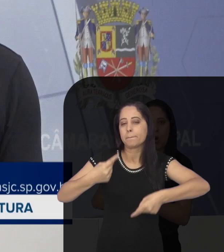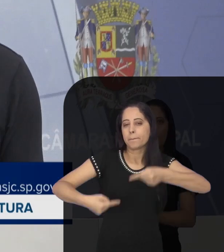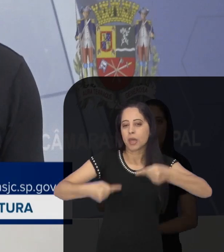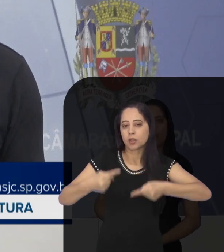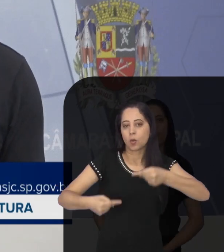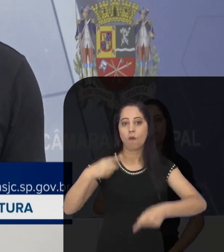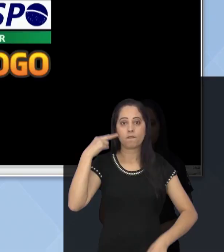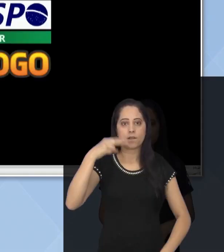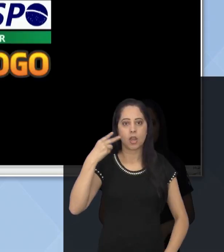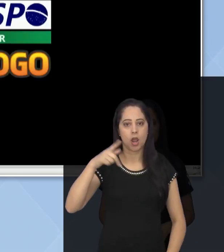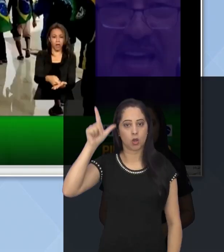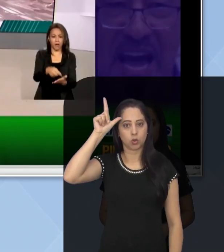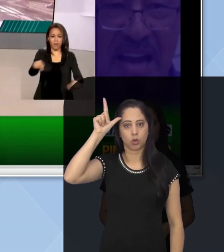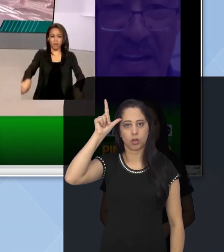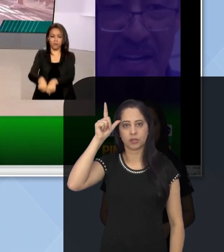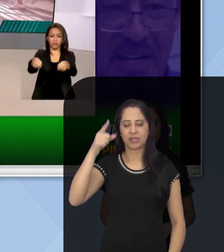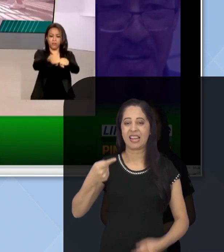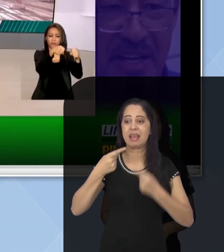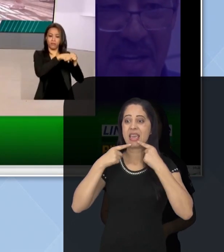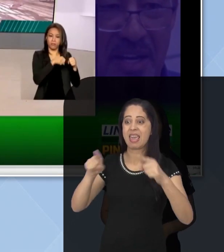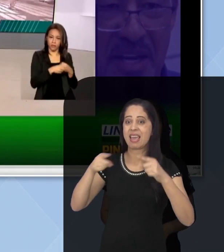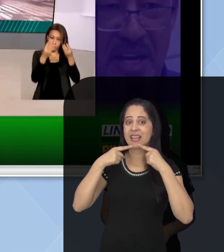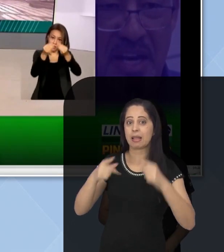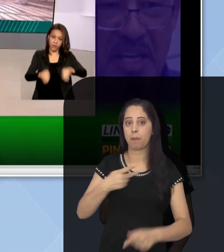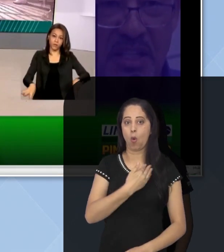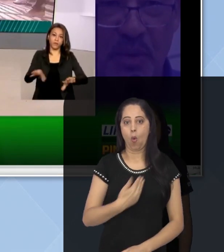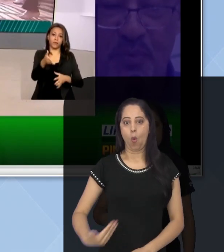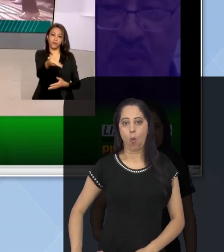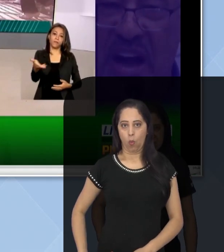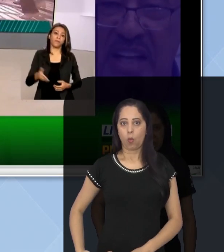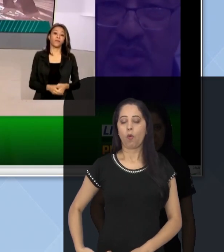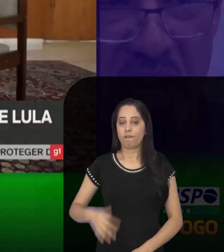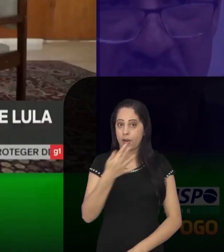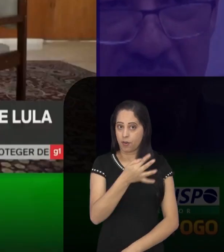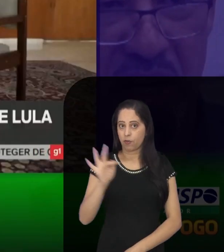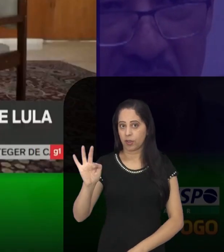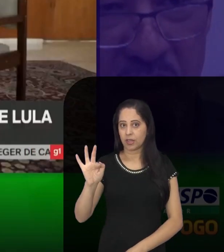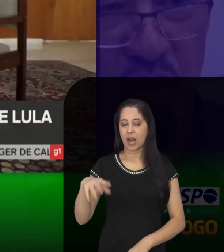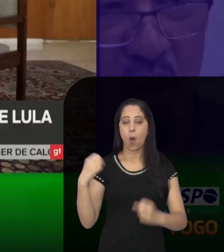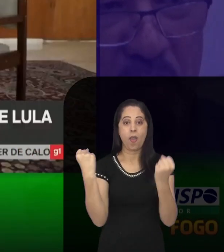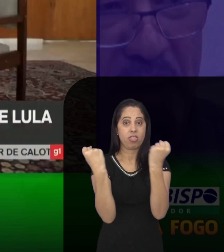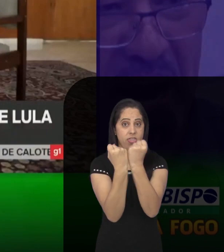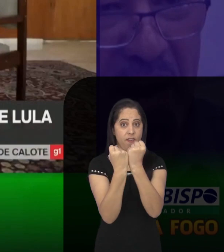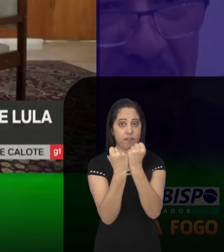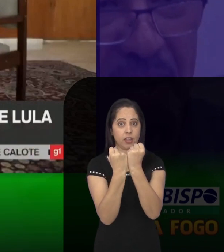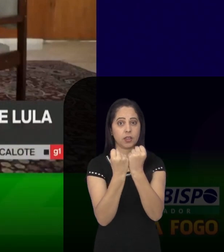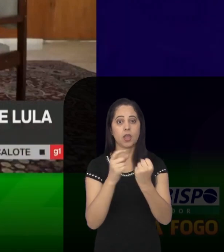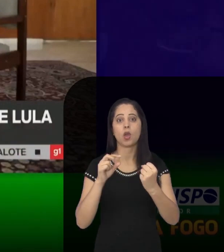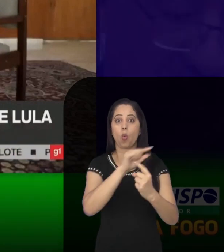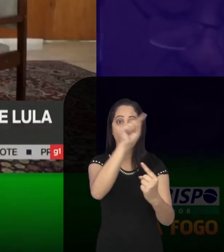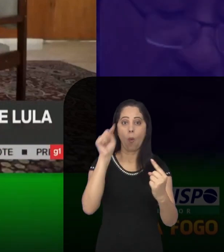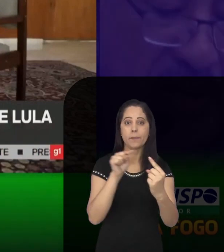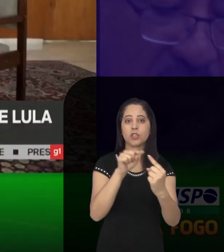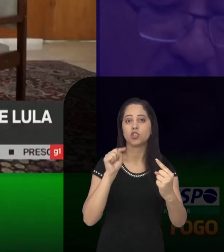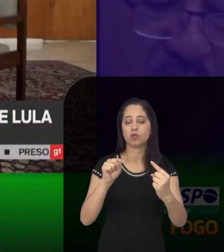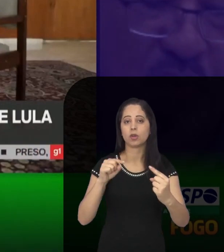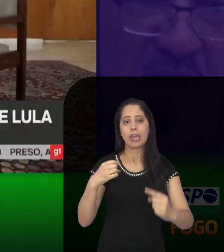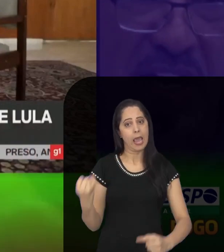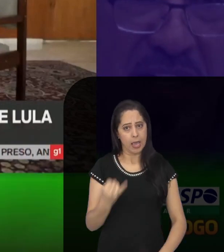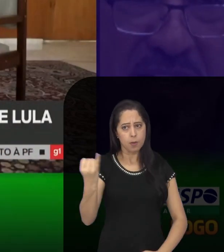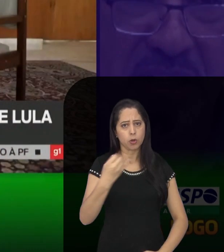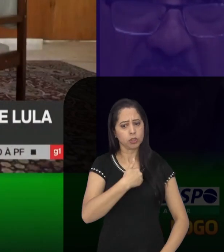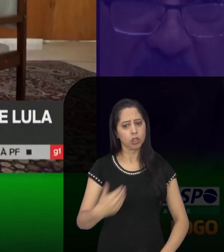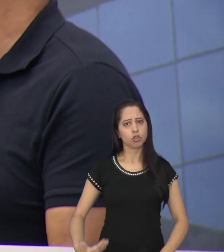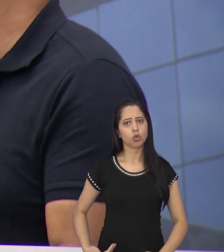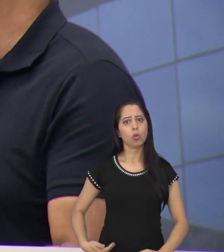durante o pinga-fogo, o vereador Lino Bispo fez críticas ao governo federal e defendeu a importância da gestão cumprir as metas